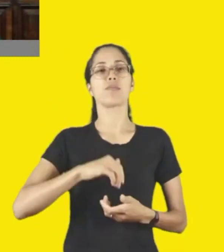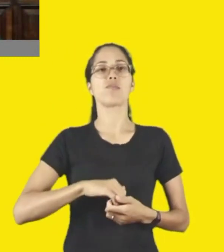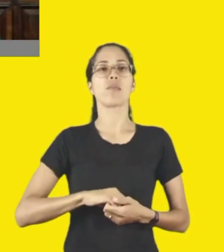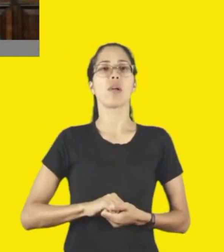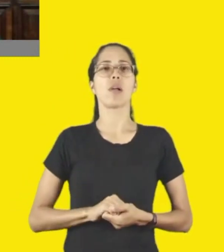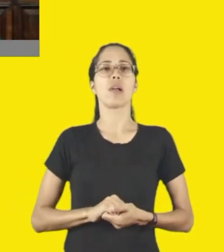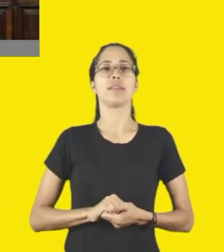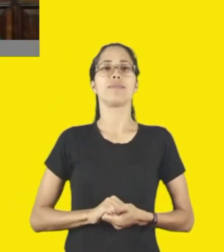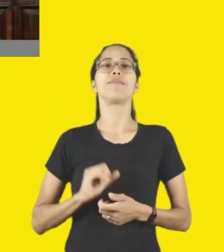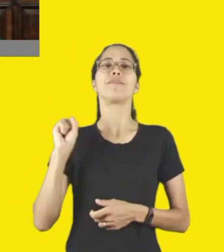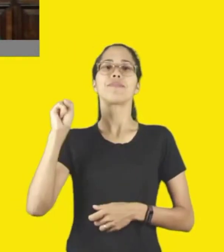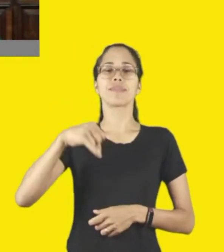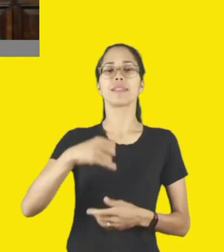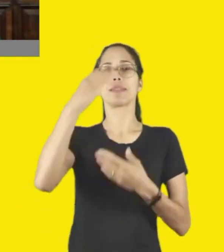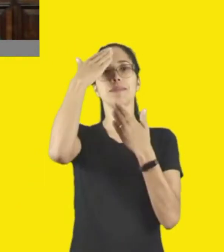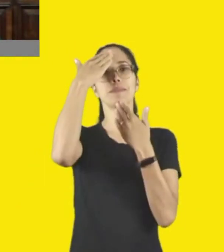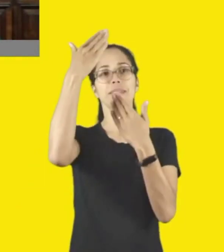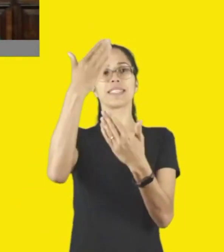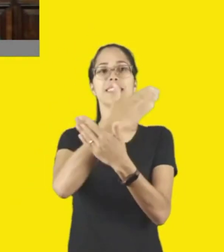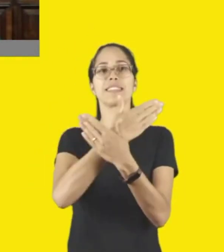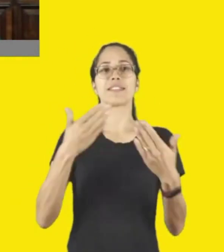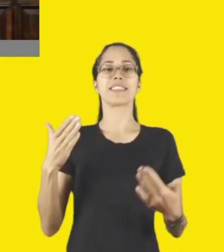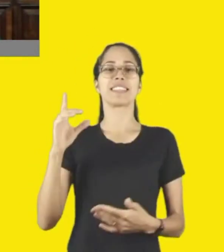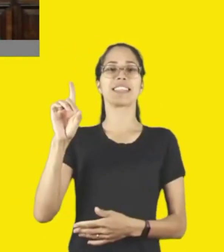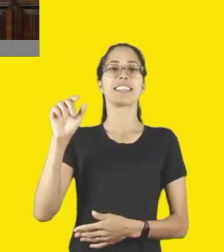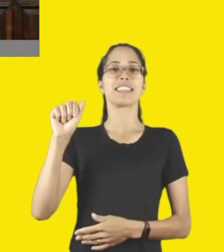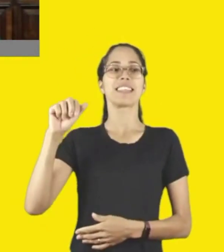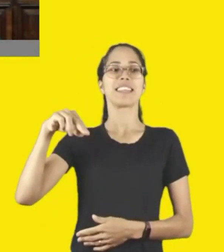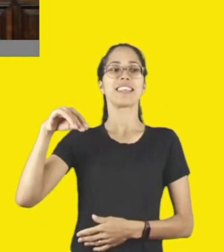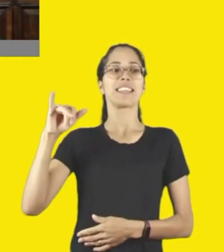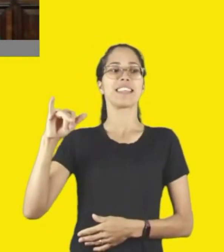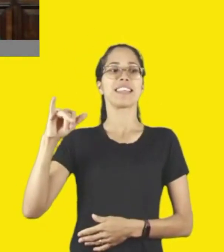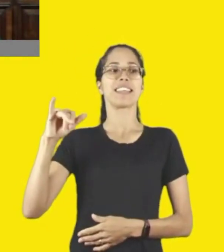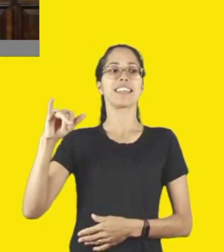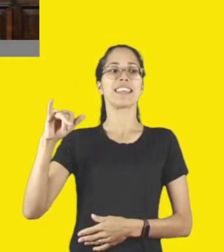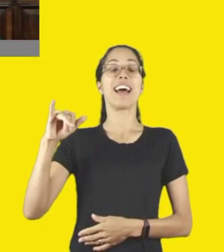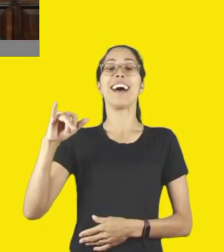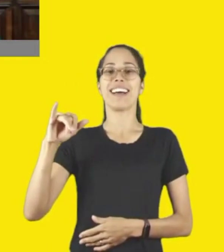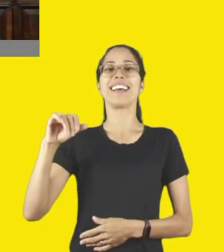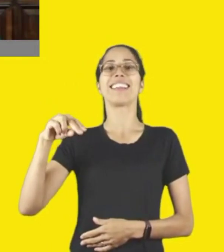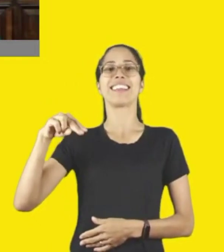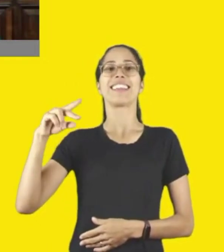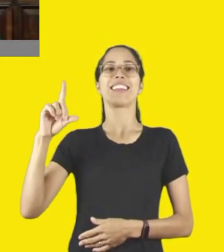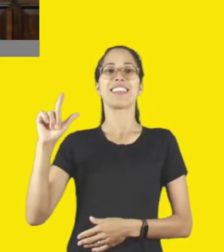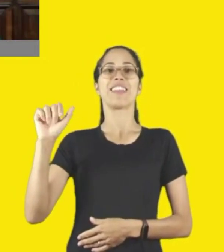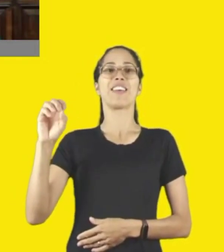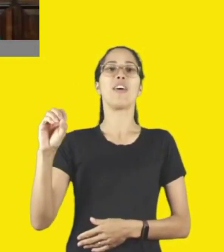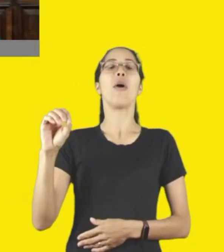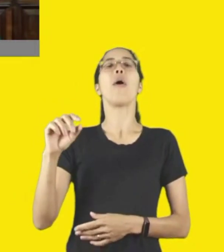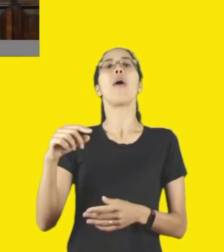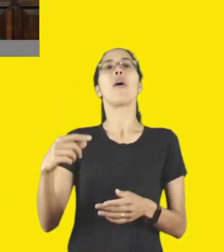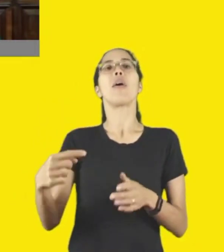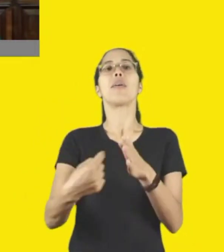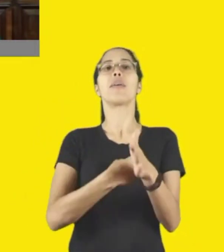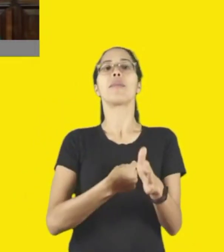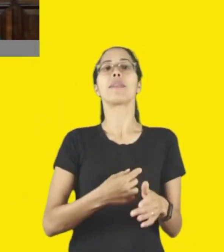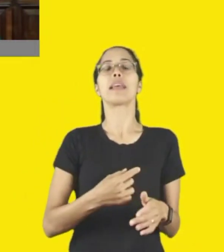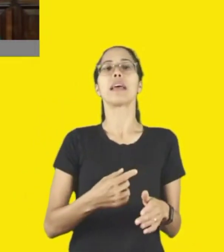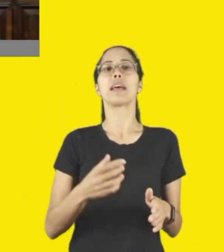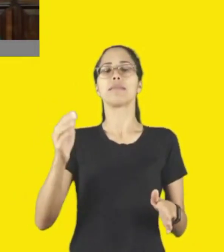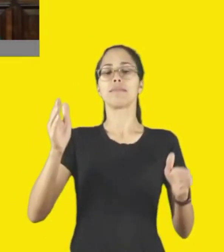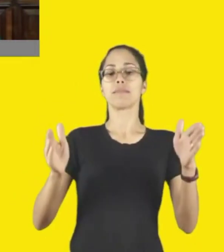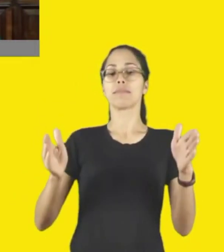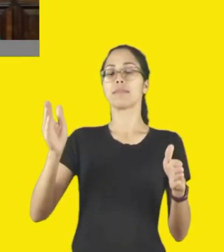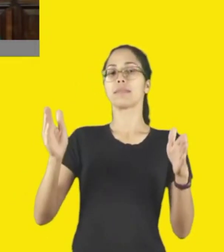Sim, obrigado, Danilo, obrigado, Alex, pela pergunta. Sim, o circuito, ele nasceu já